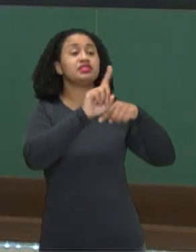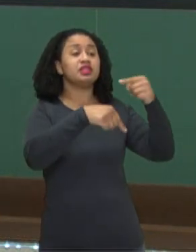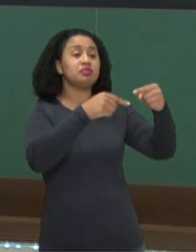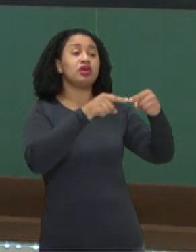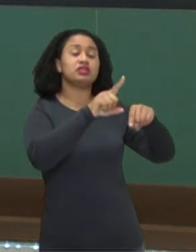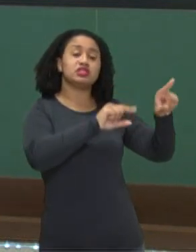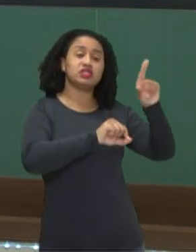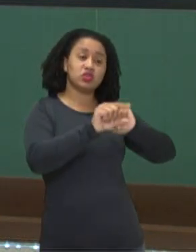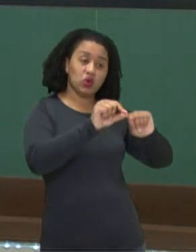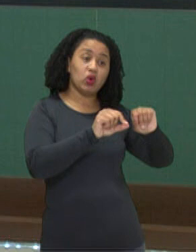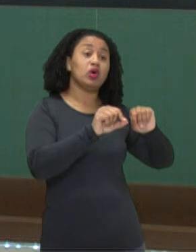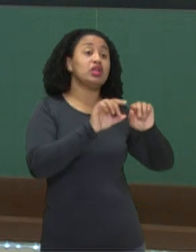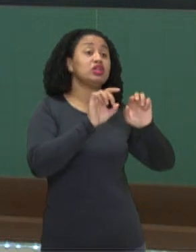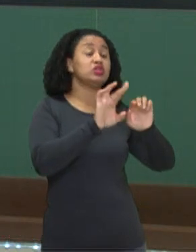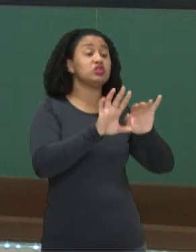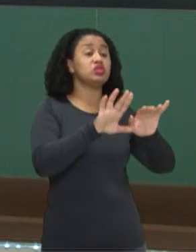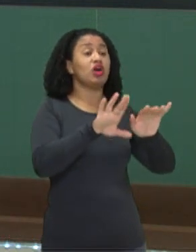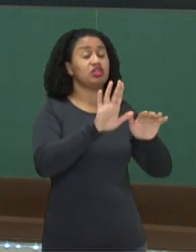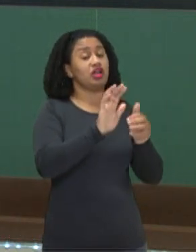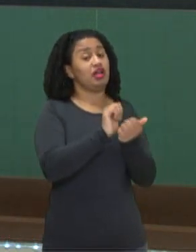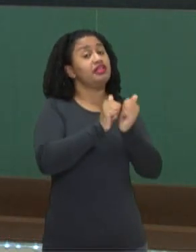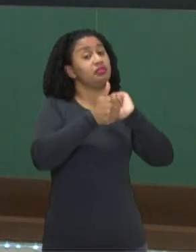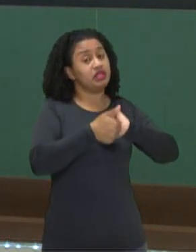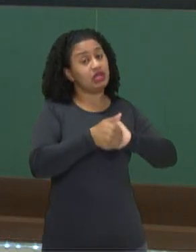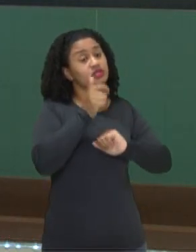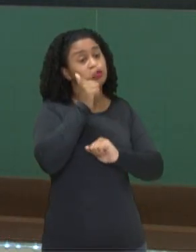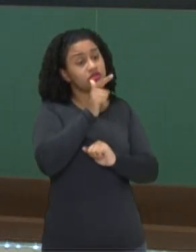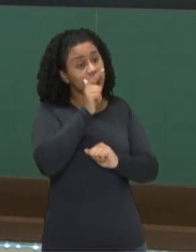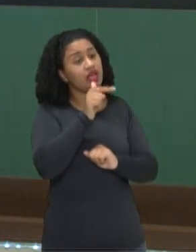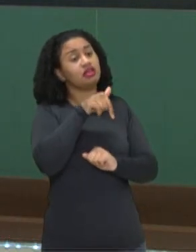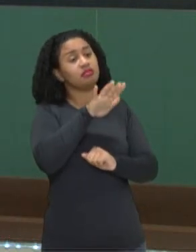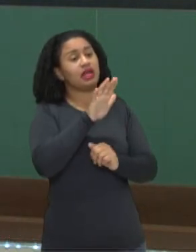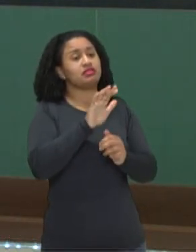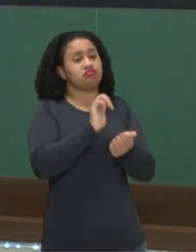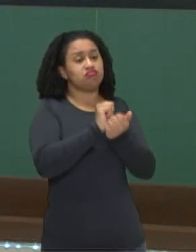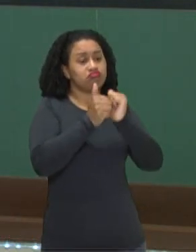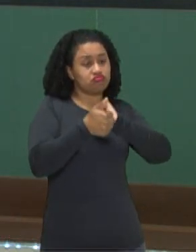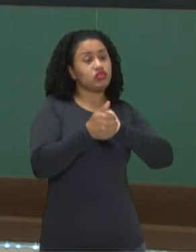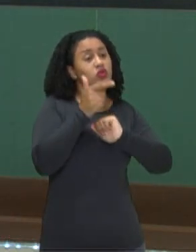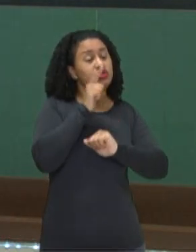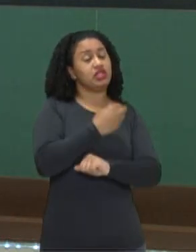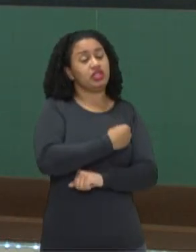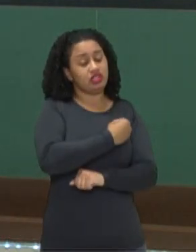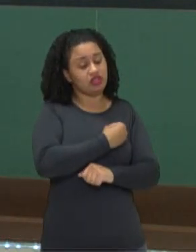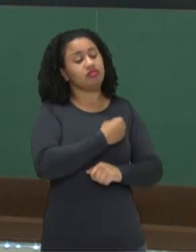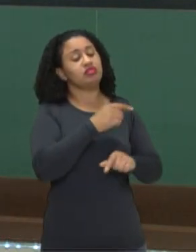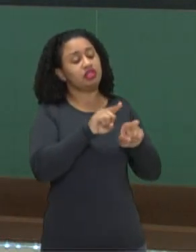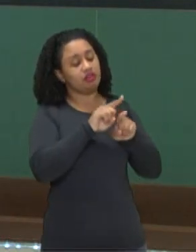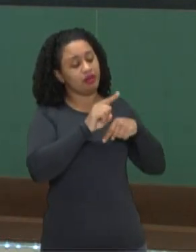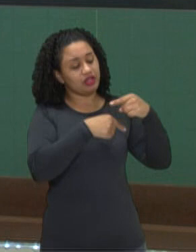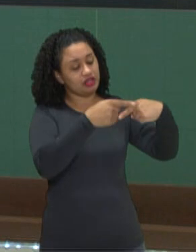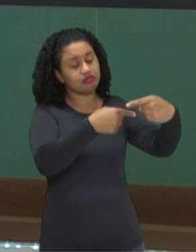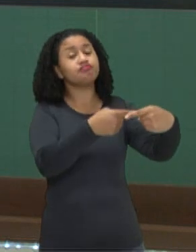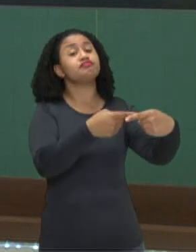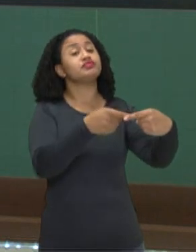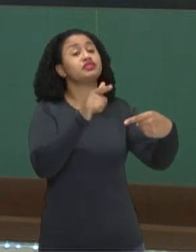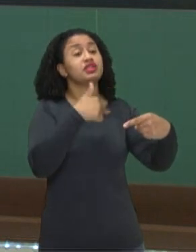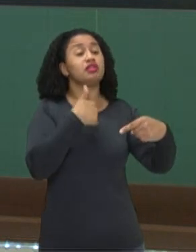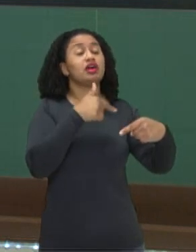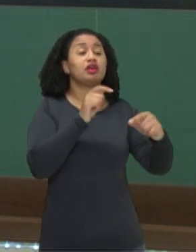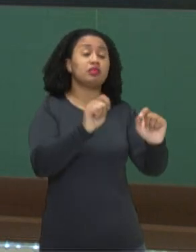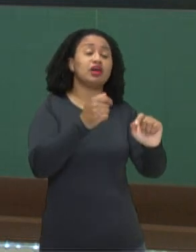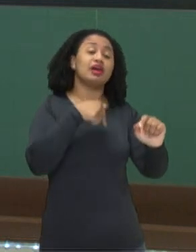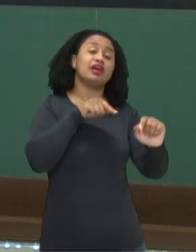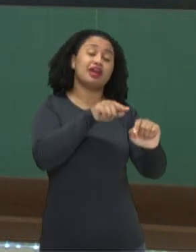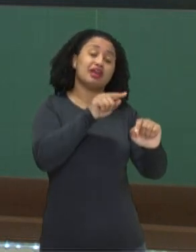da seleção, ficaram os mais adaptados. Esses mais adaptados sobrevivem, se reproduzem, e a tendência é